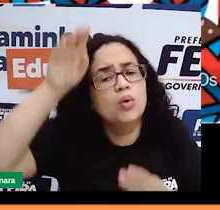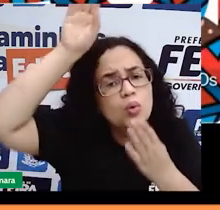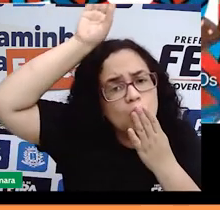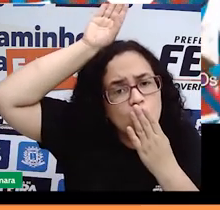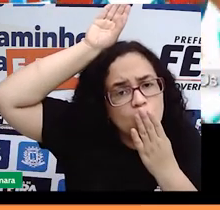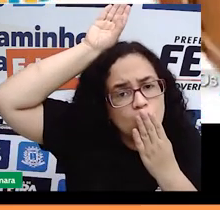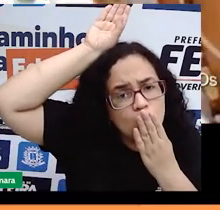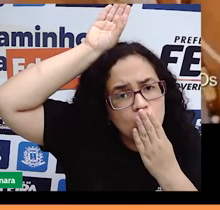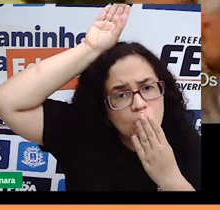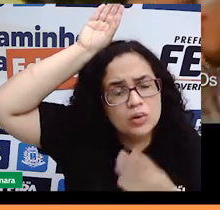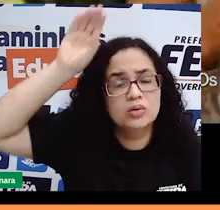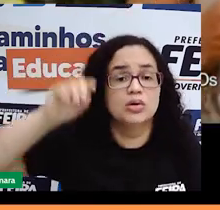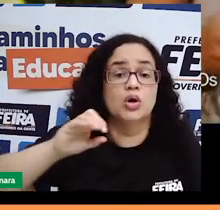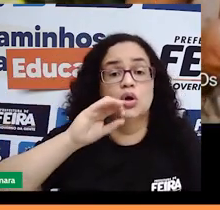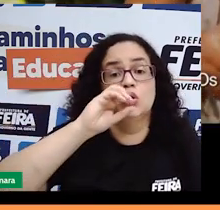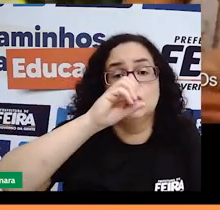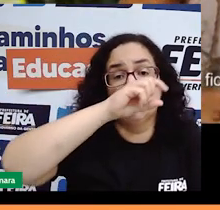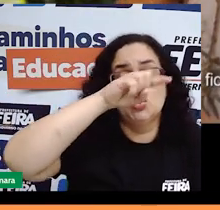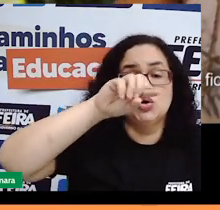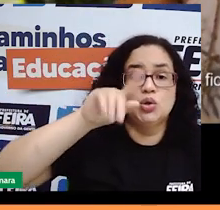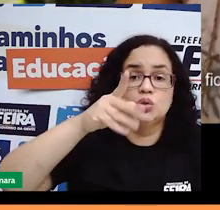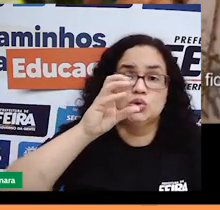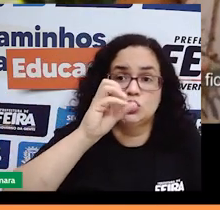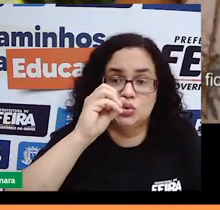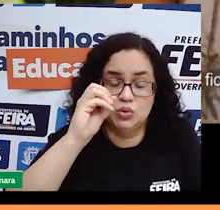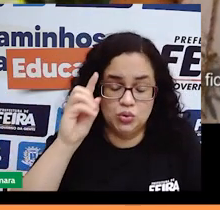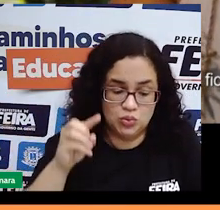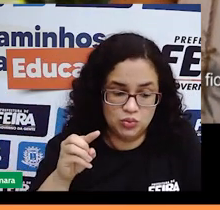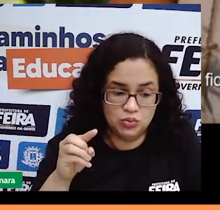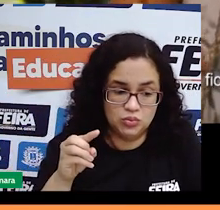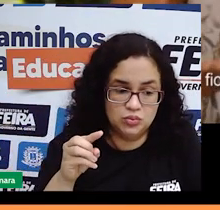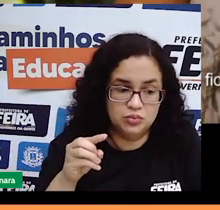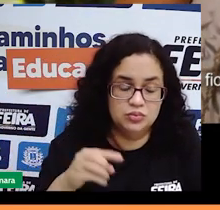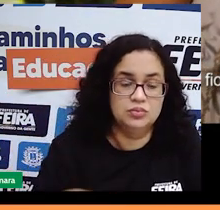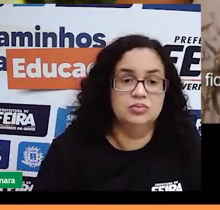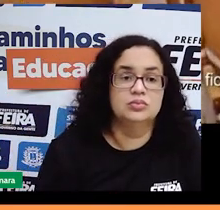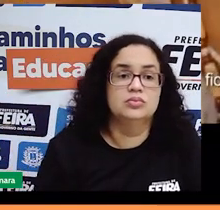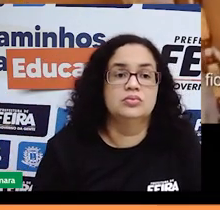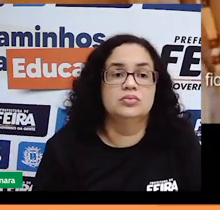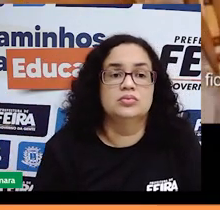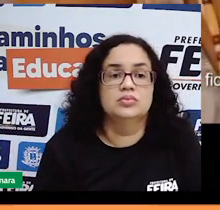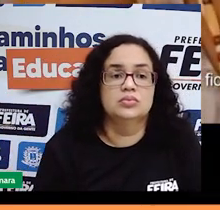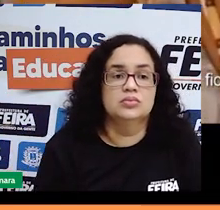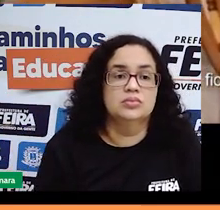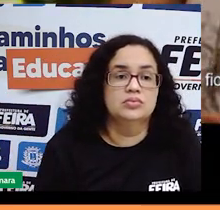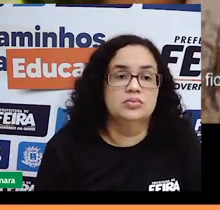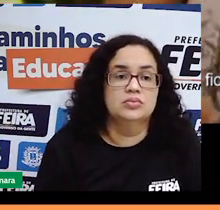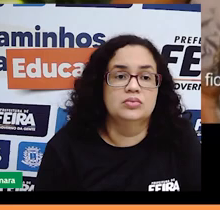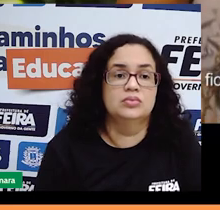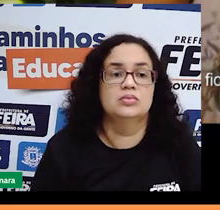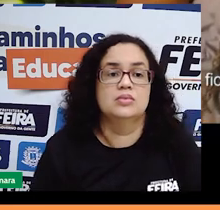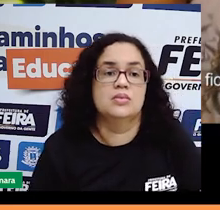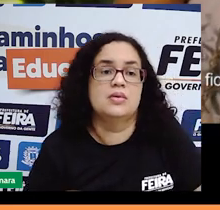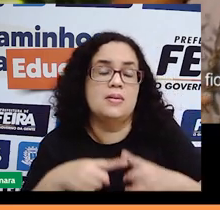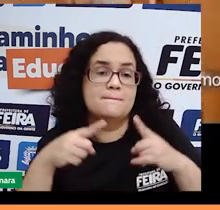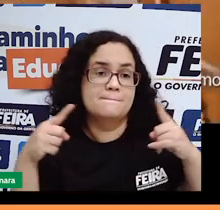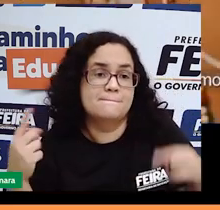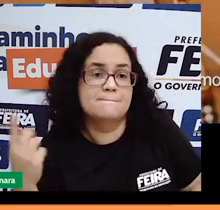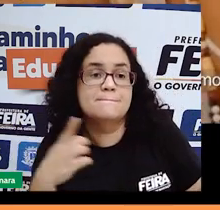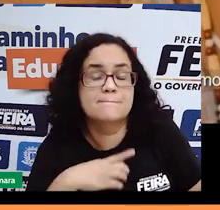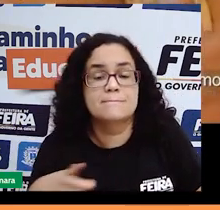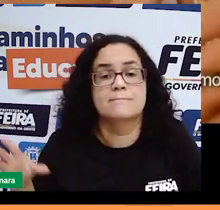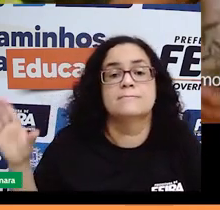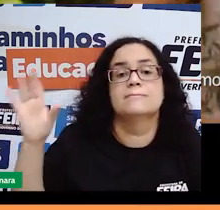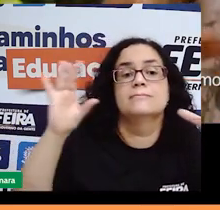E Chocó, eles foram expulsos da terra dele. Aí os caíram e a Corrinha, ele ficou caído e Chocó. Mas ao longo do tempo teve aliança com o Funiô.